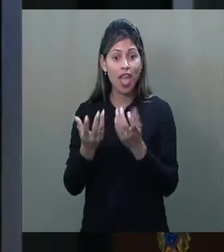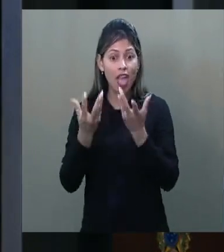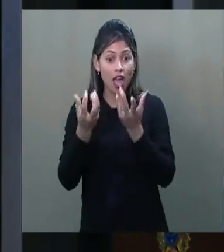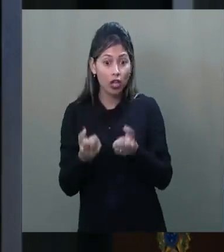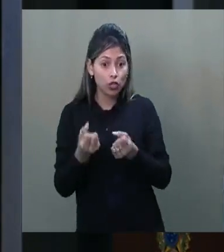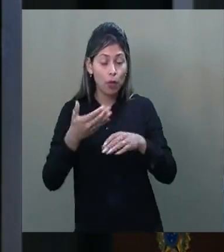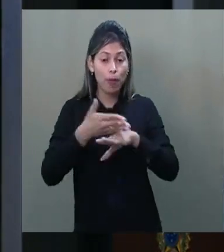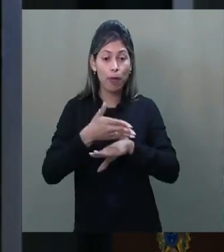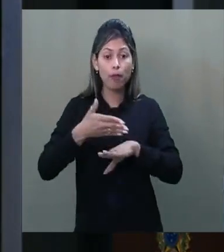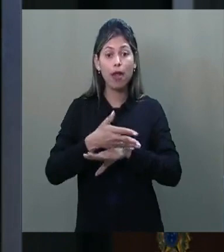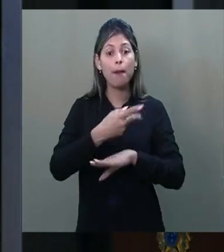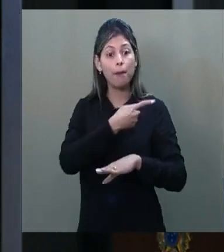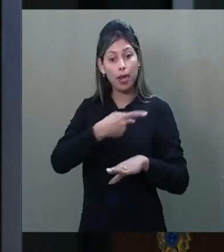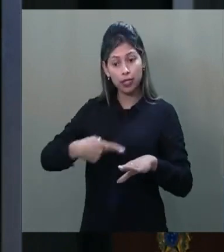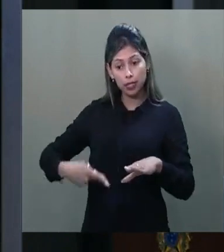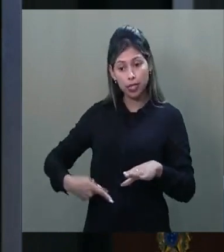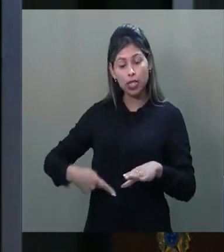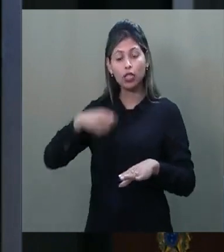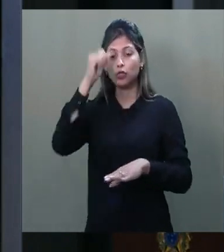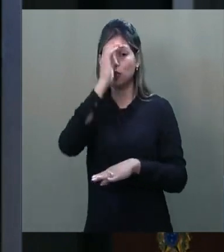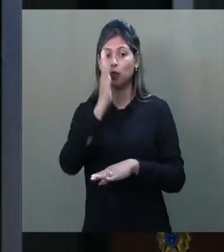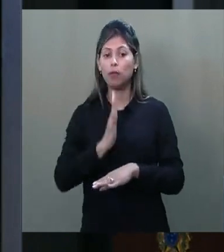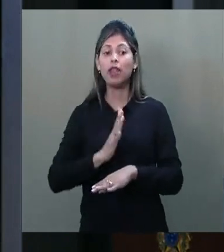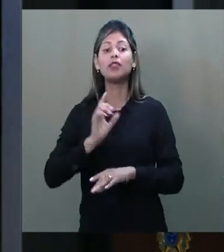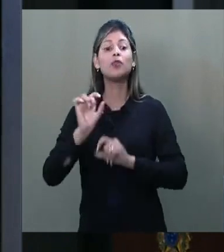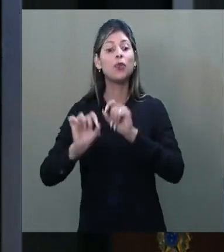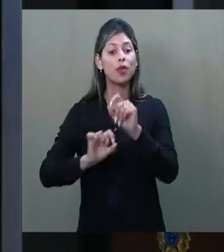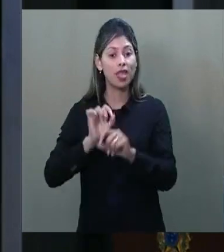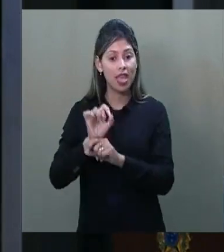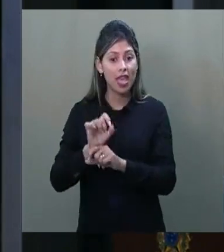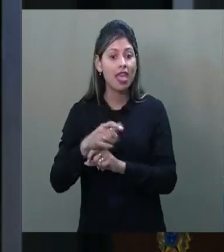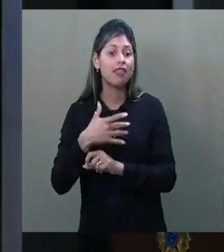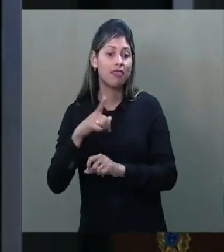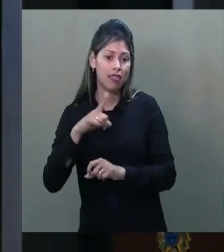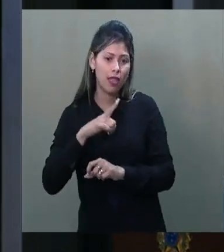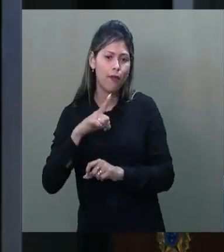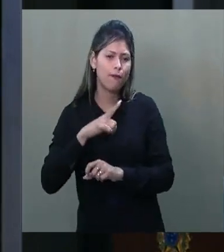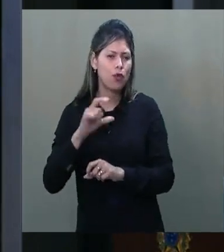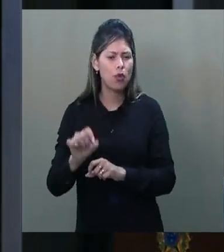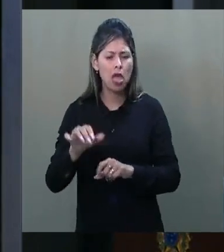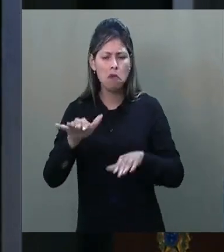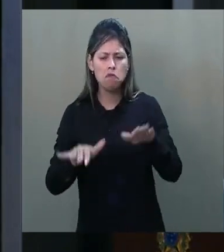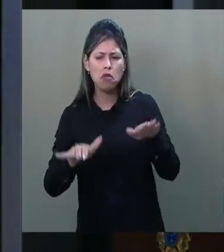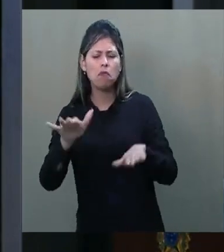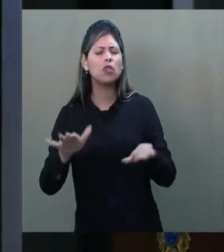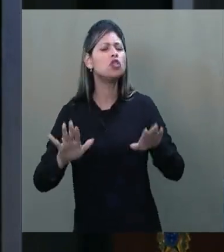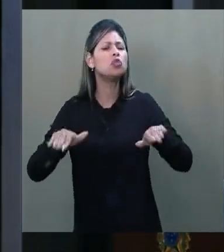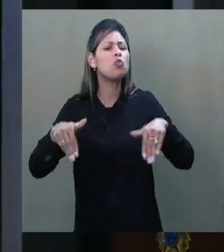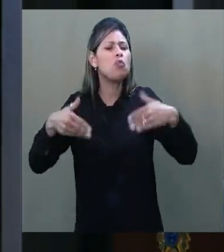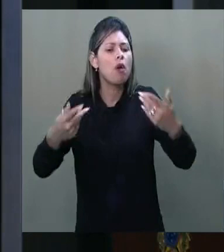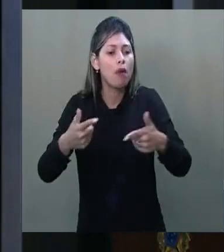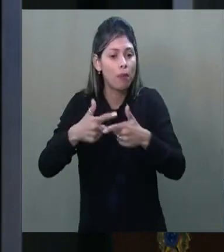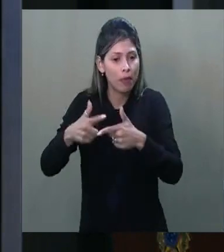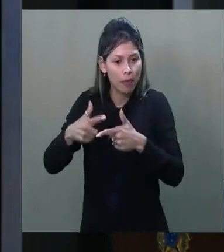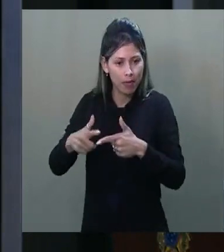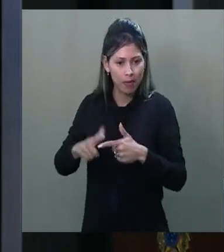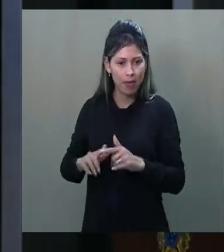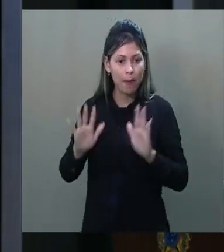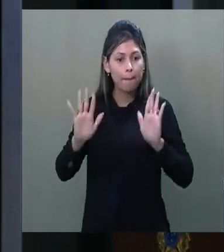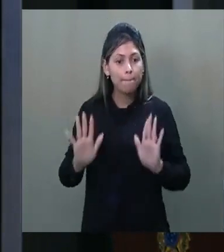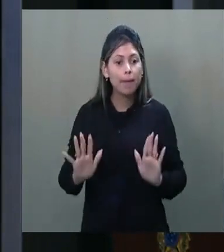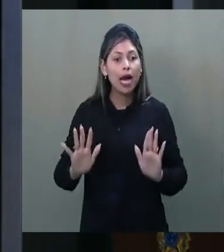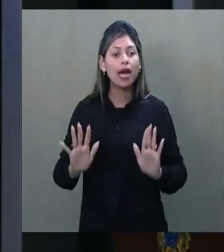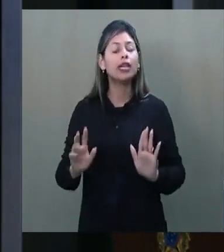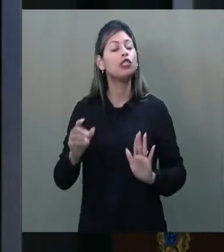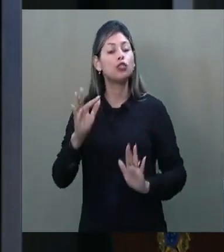de festa, sem que tivesse havido qualquer percalço. Quis o destino